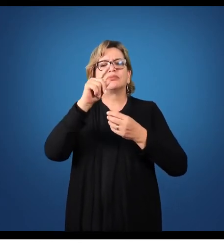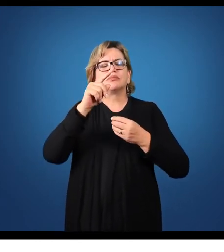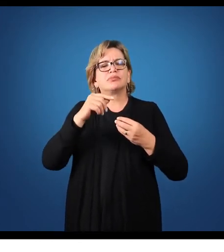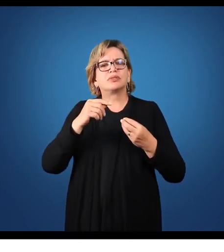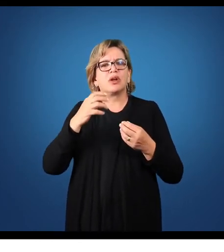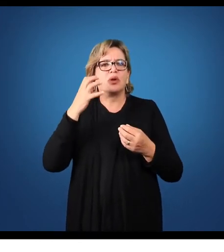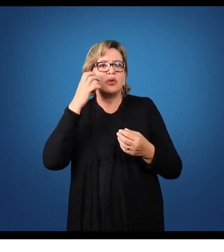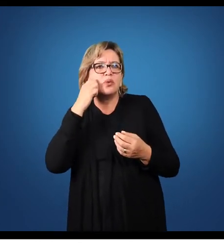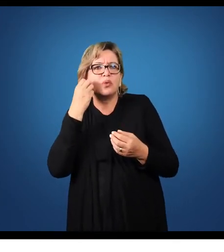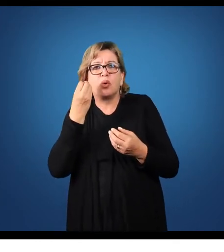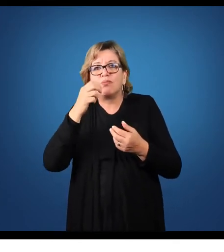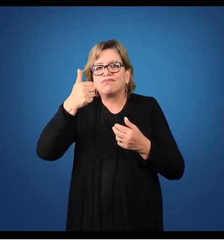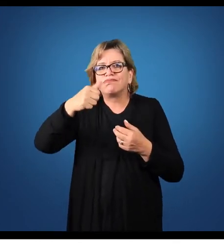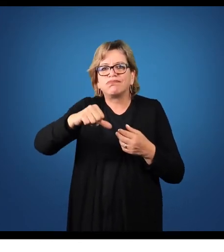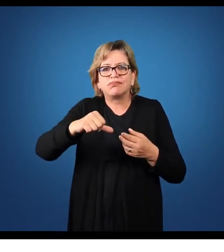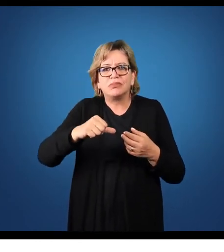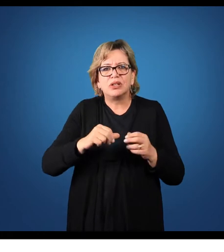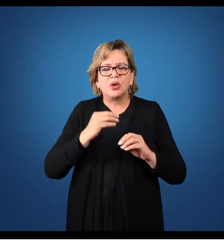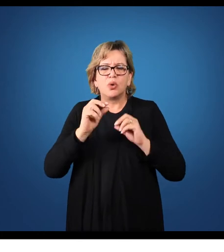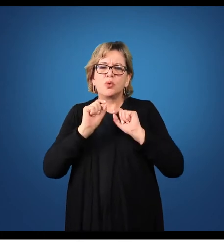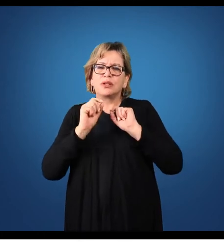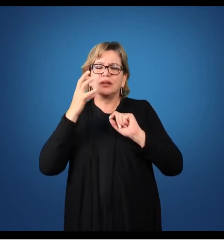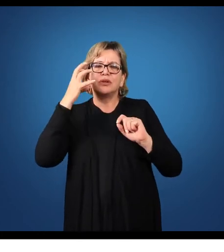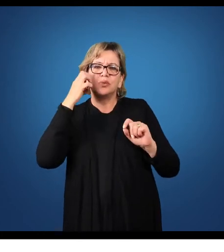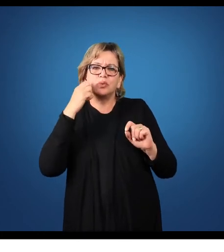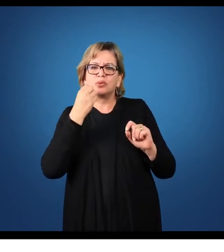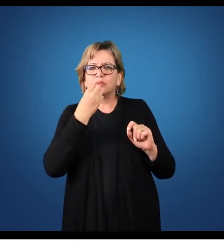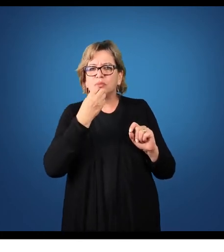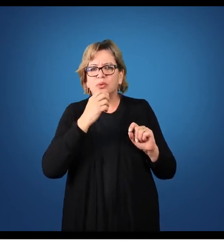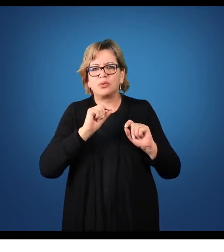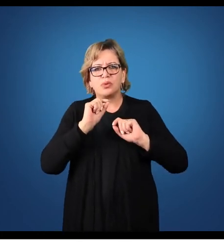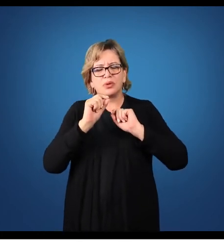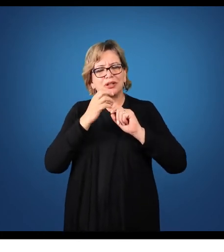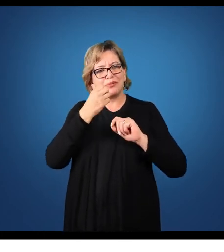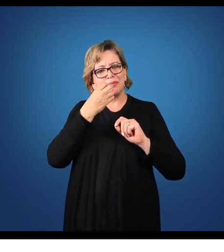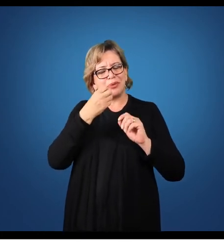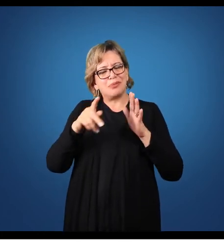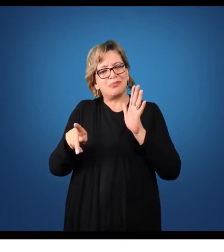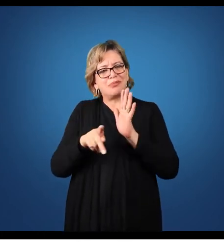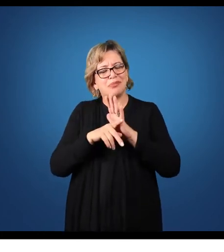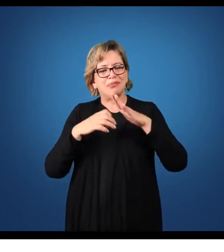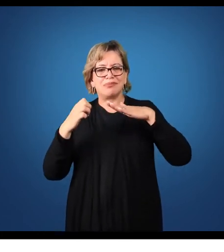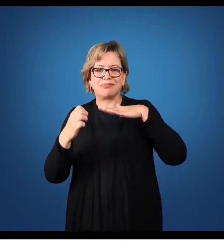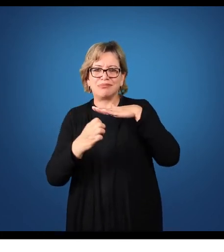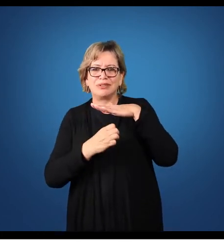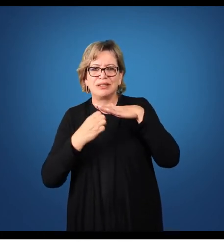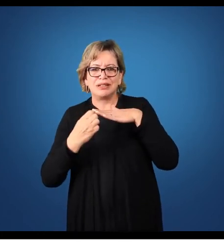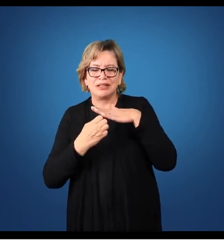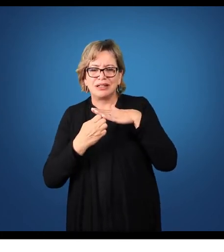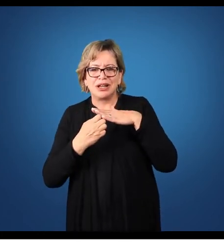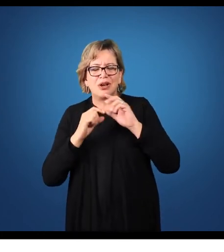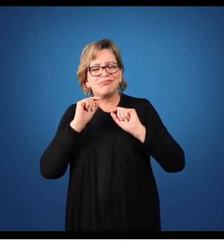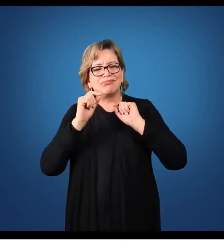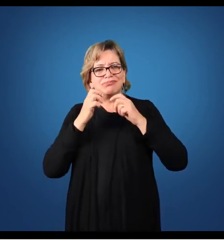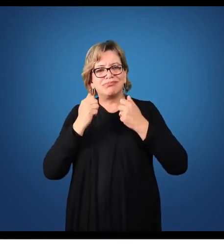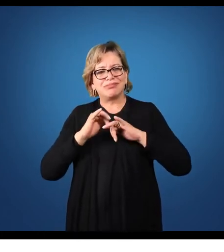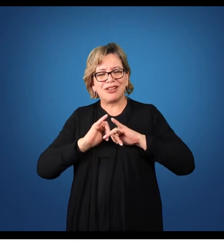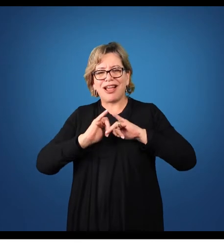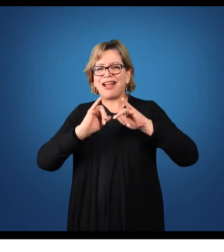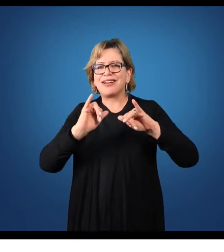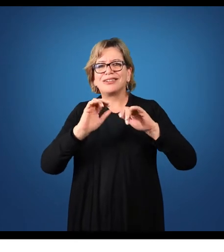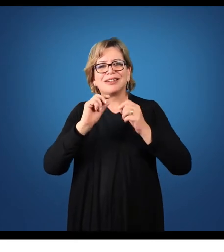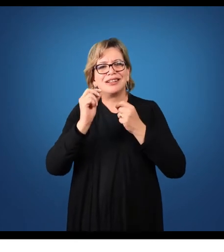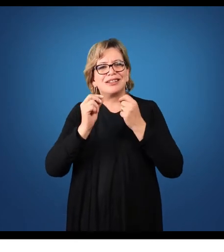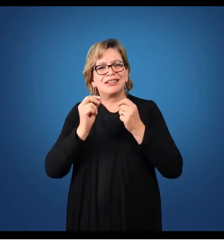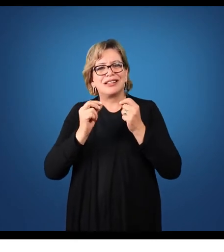Qual lucro é bom? Qual informação é boa para a empresa? Que tipo de informação eu busco